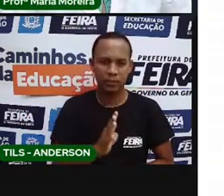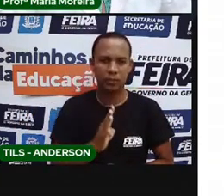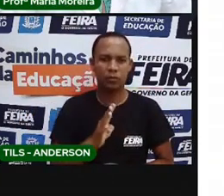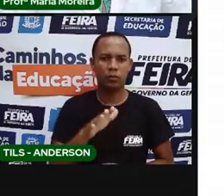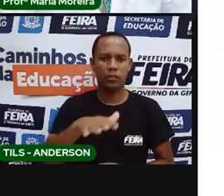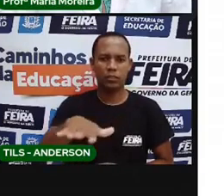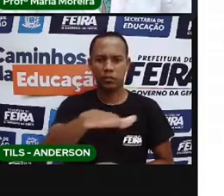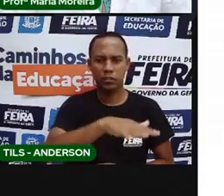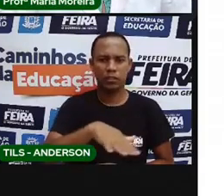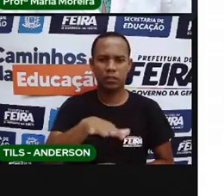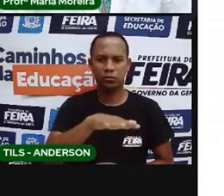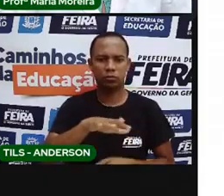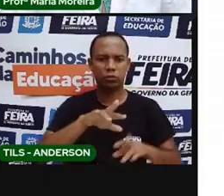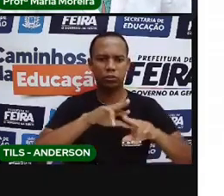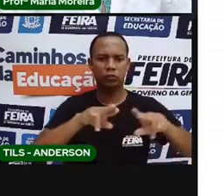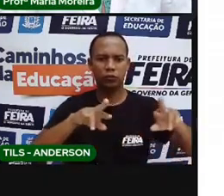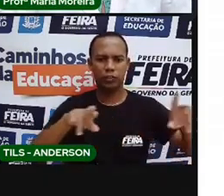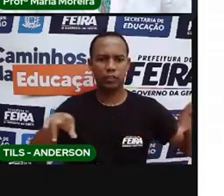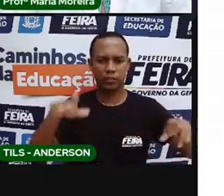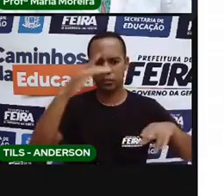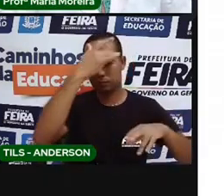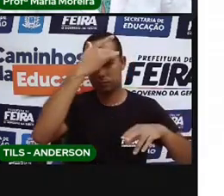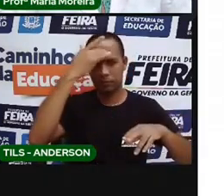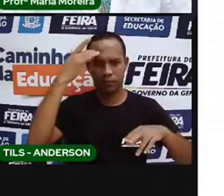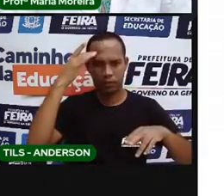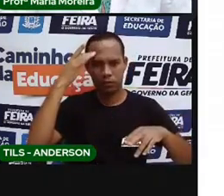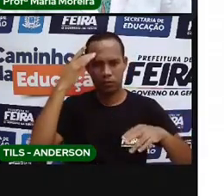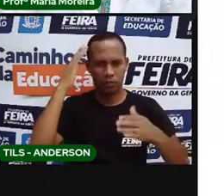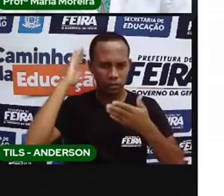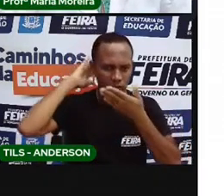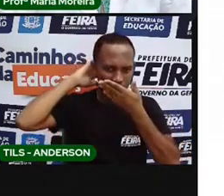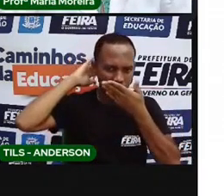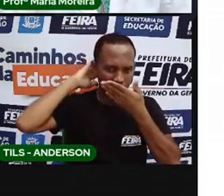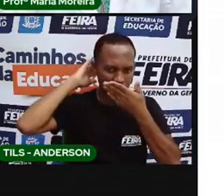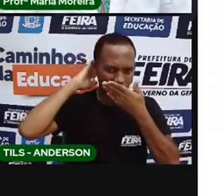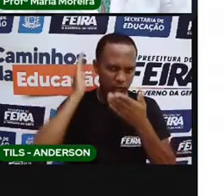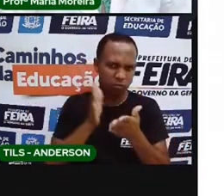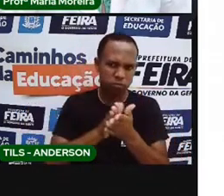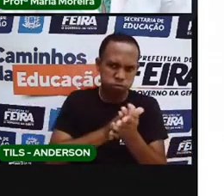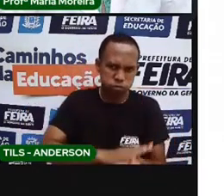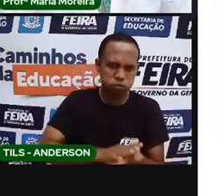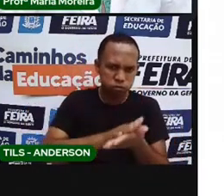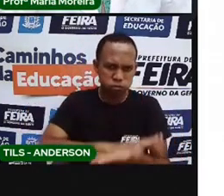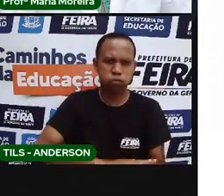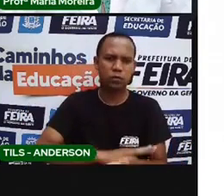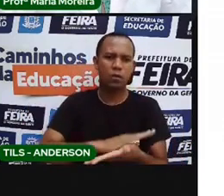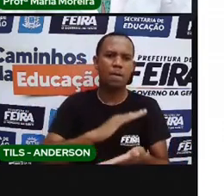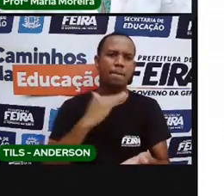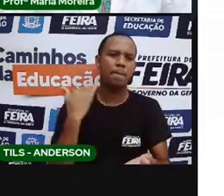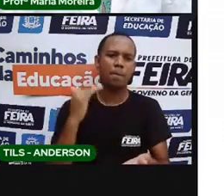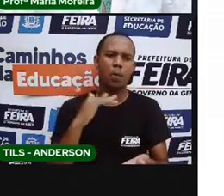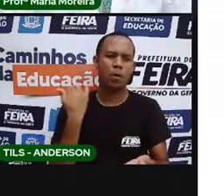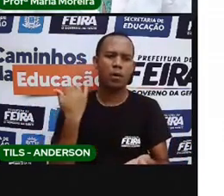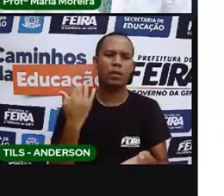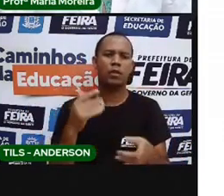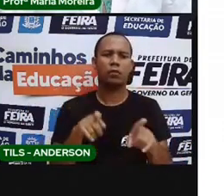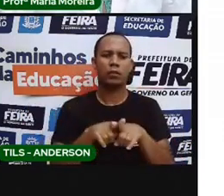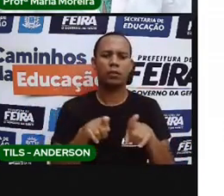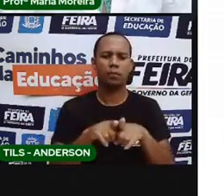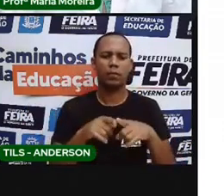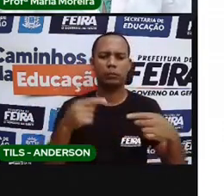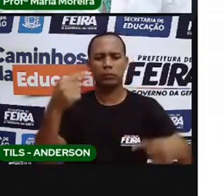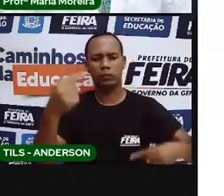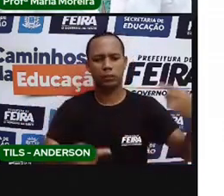povos que existiam na época, muitos foram totalmente extintos. Tanto por causa da terra,